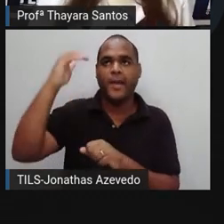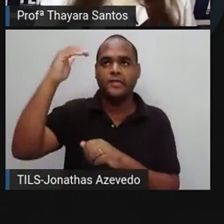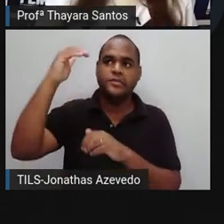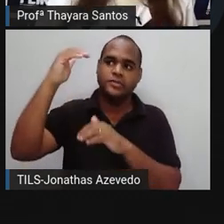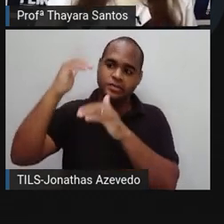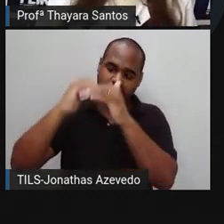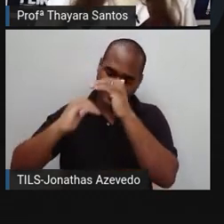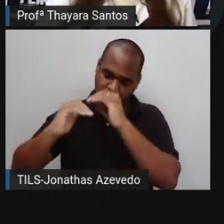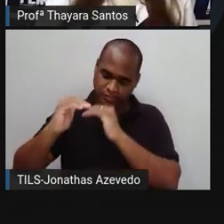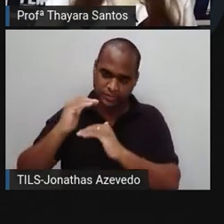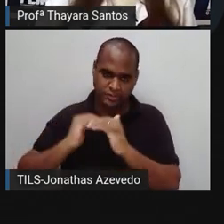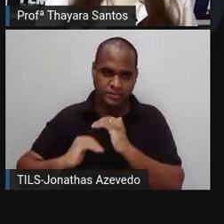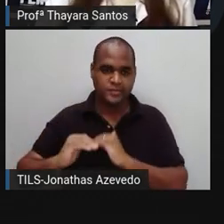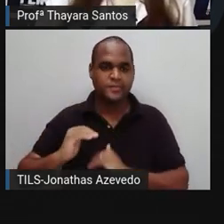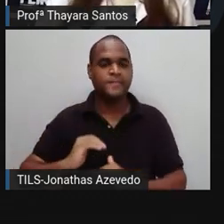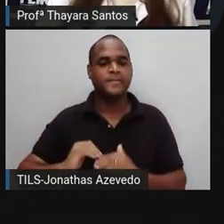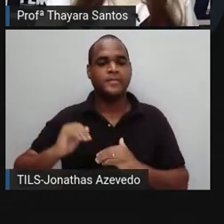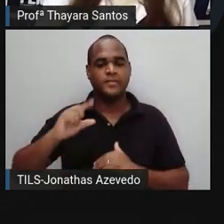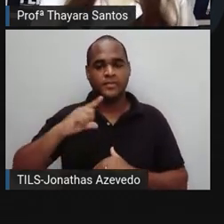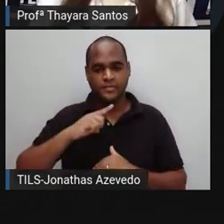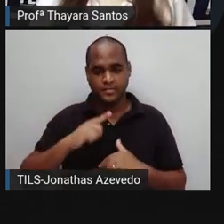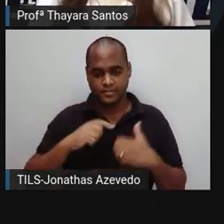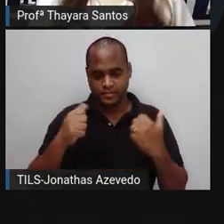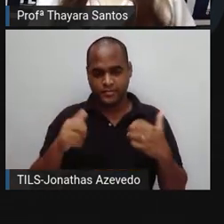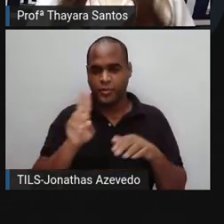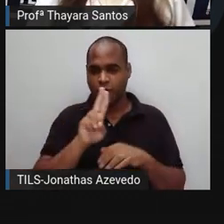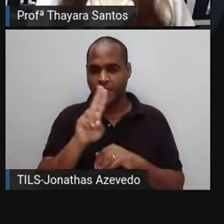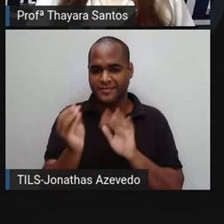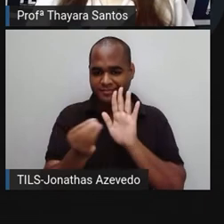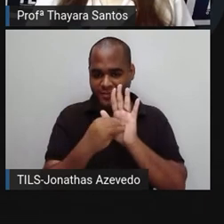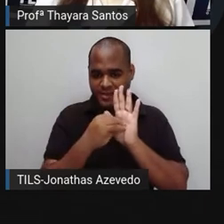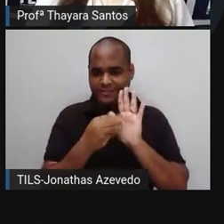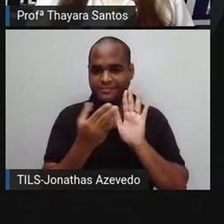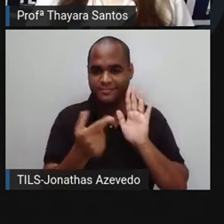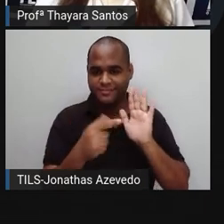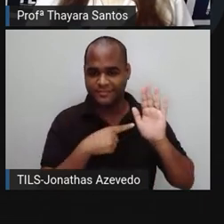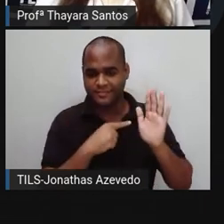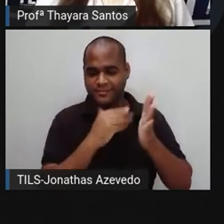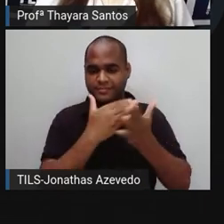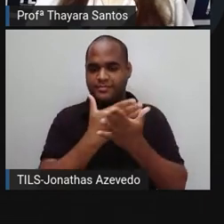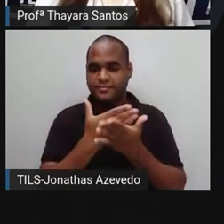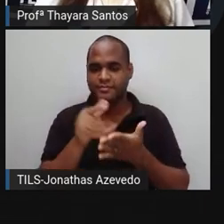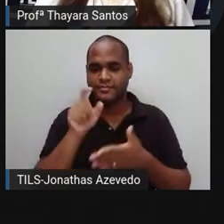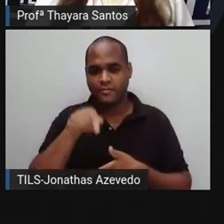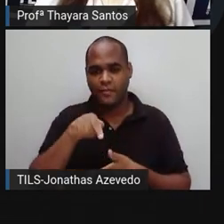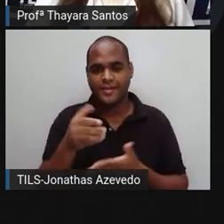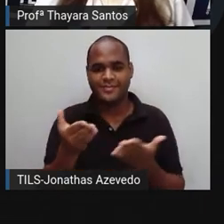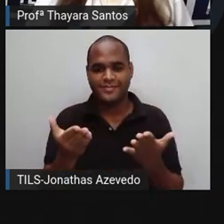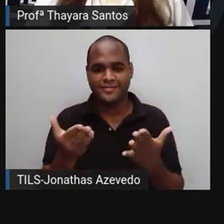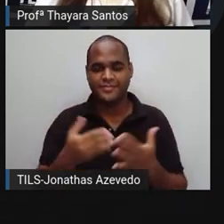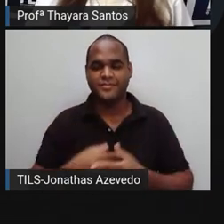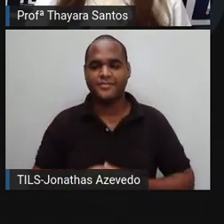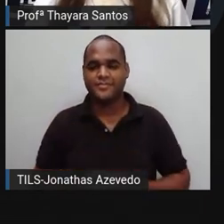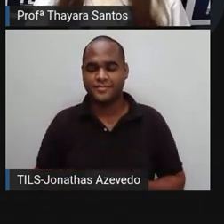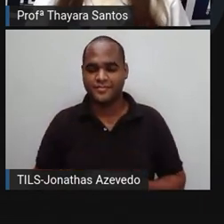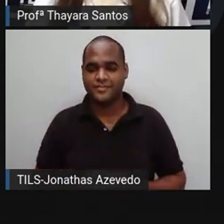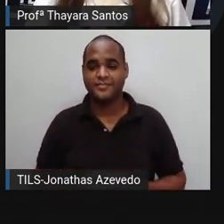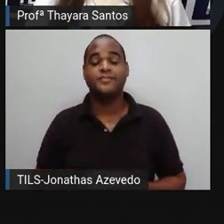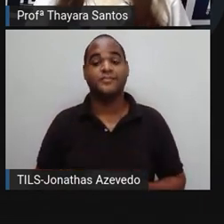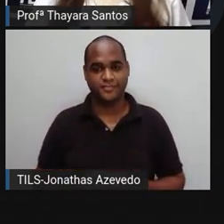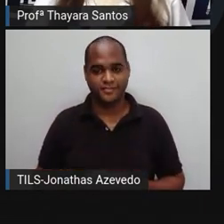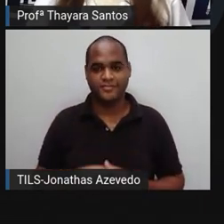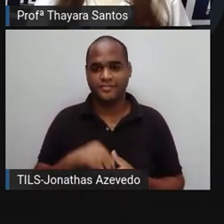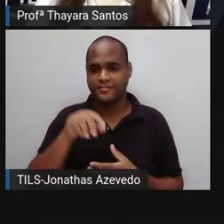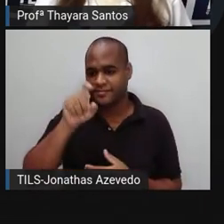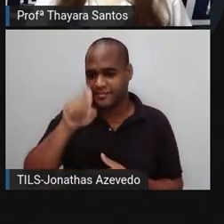Então, coloque o nome de vocês aí na tela. Coloquei o meu. Clique em começar. Depois vai em começar de